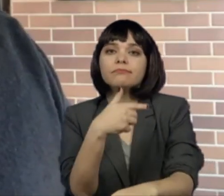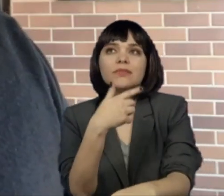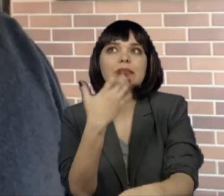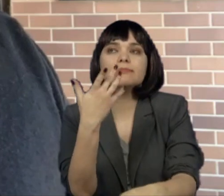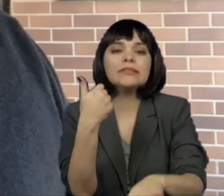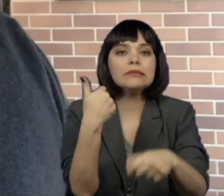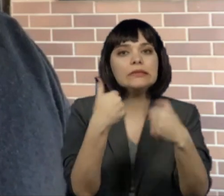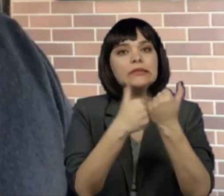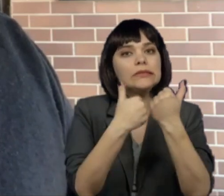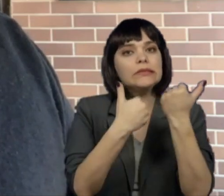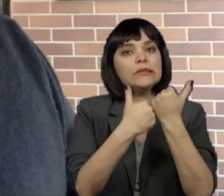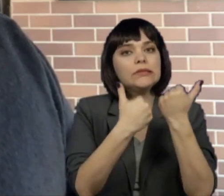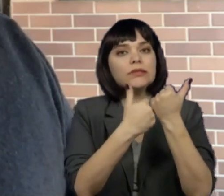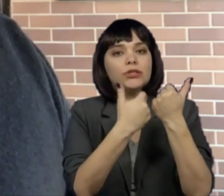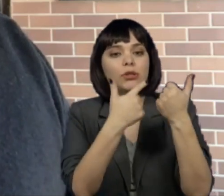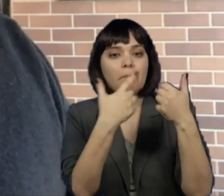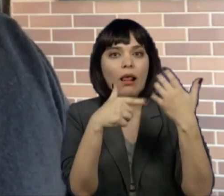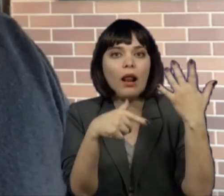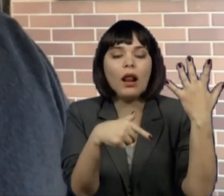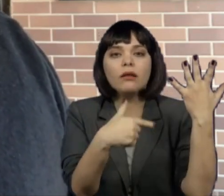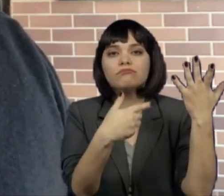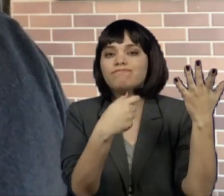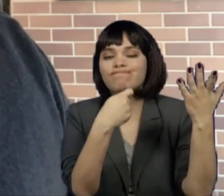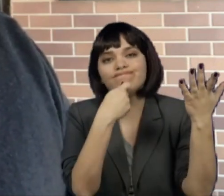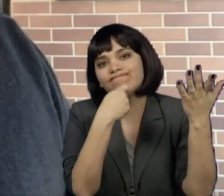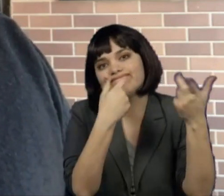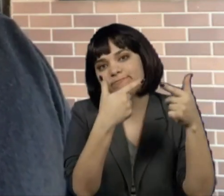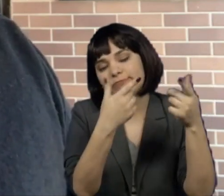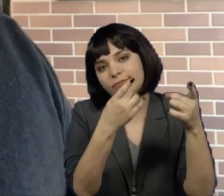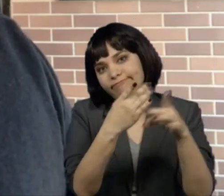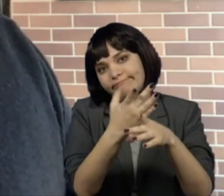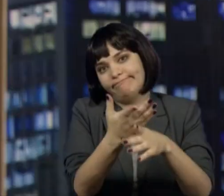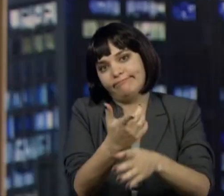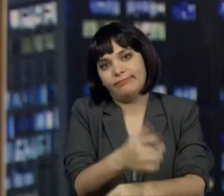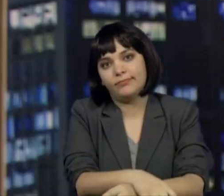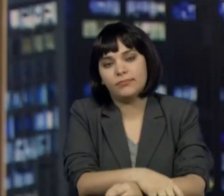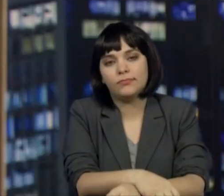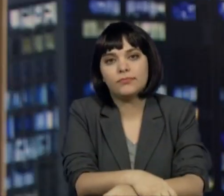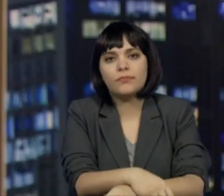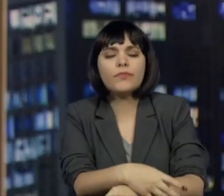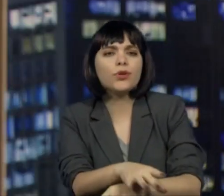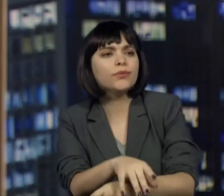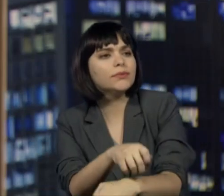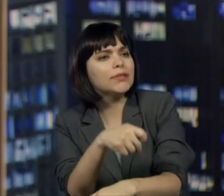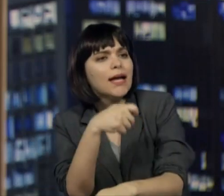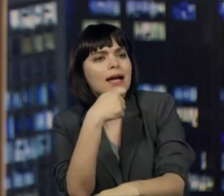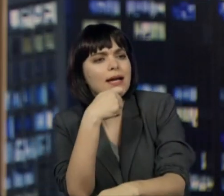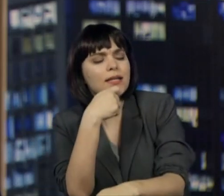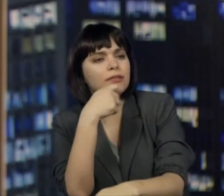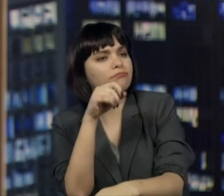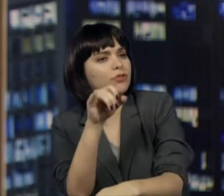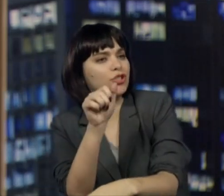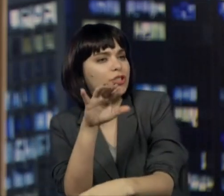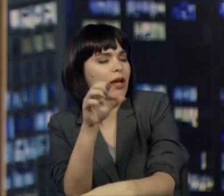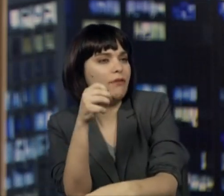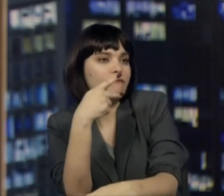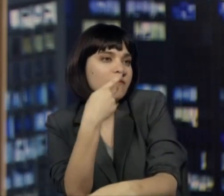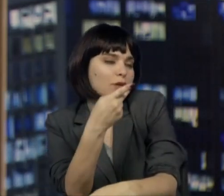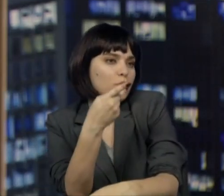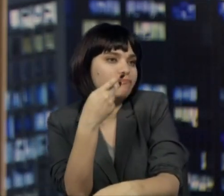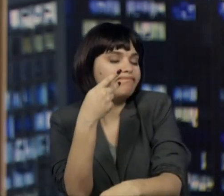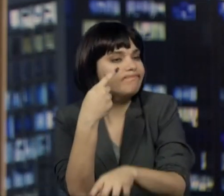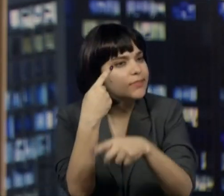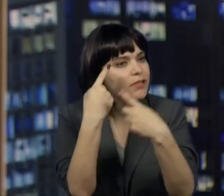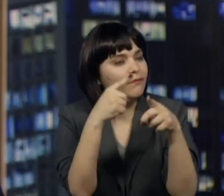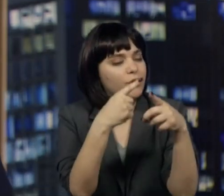Os outros suportes que a gente precisaria estão bastante ausentes. O Alain, o Jairo citou aí entre os desafios